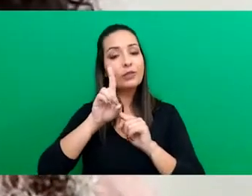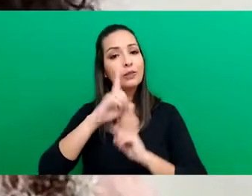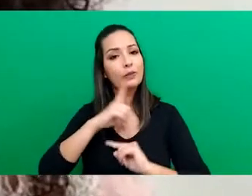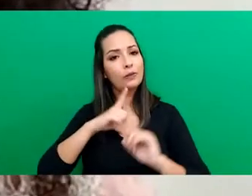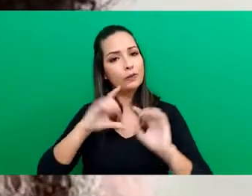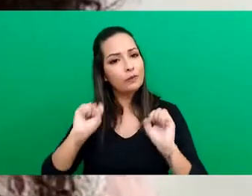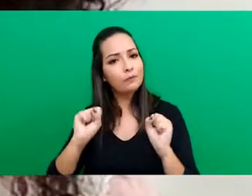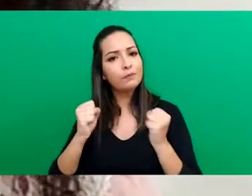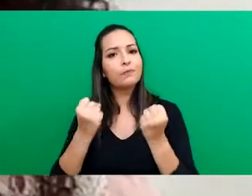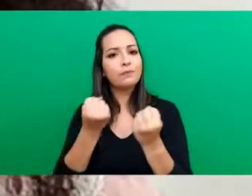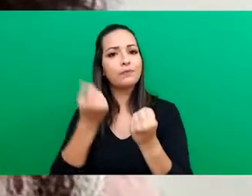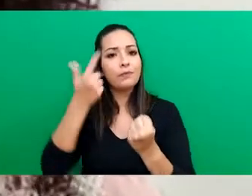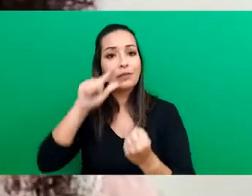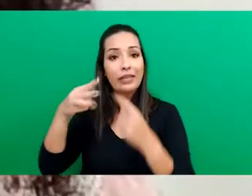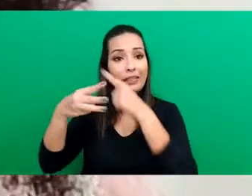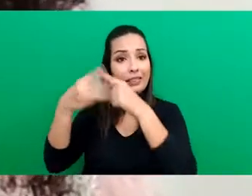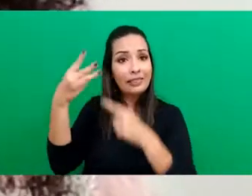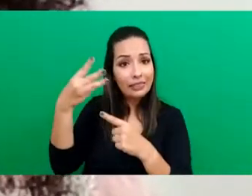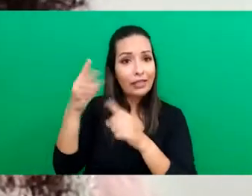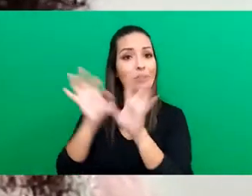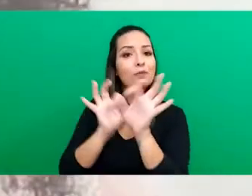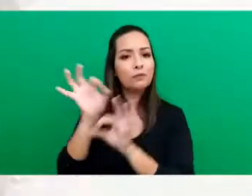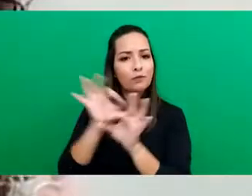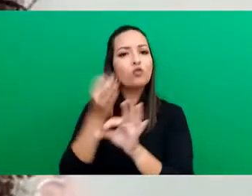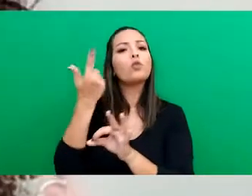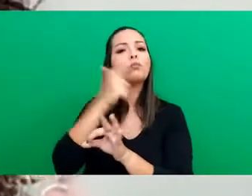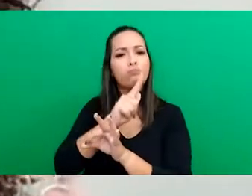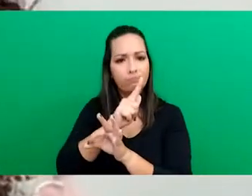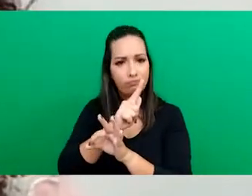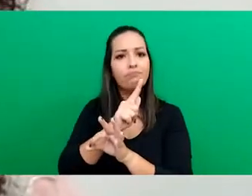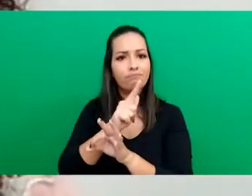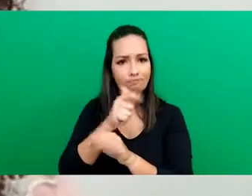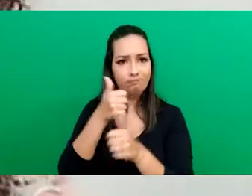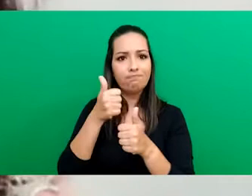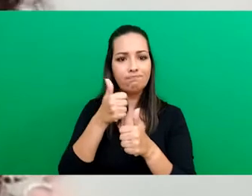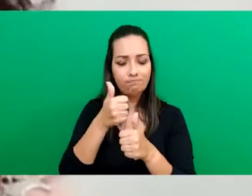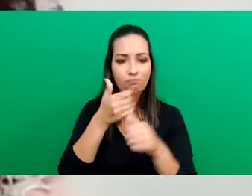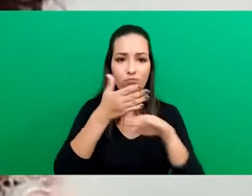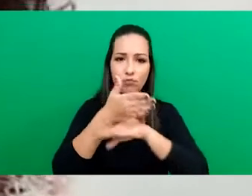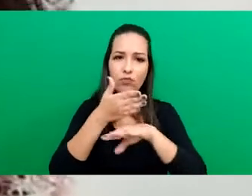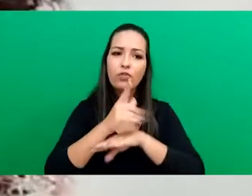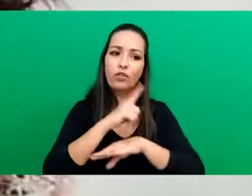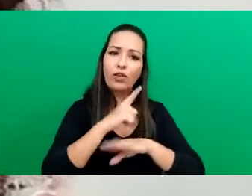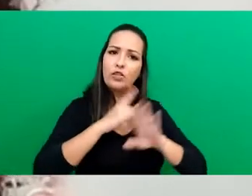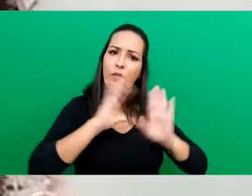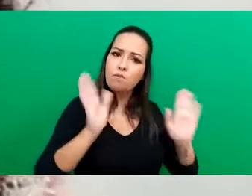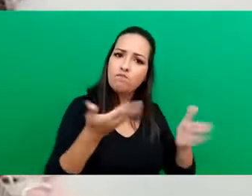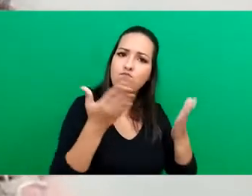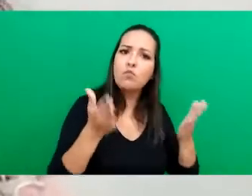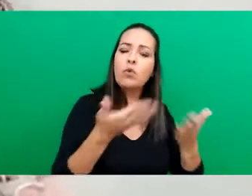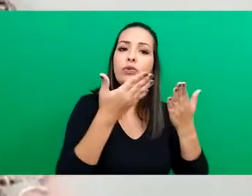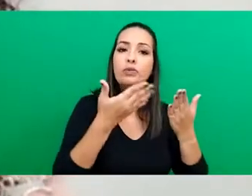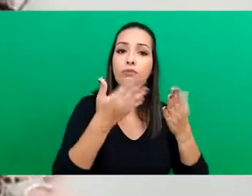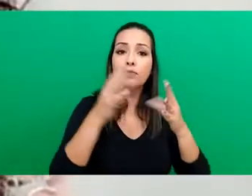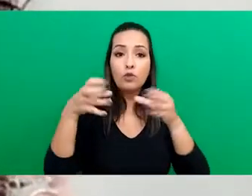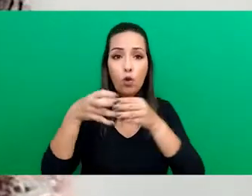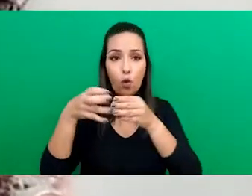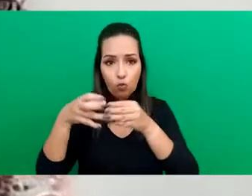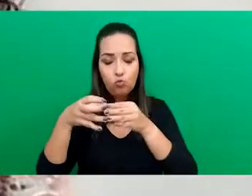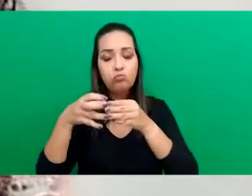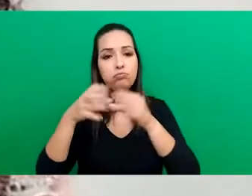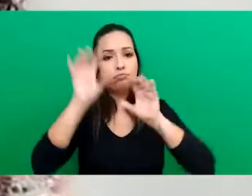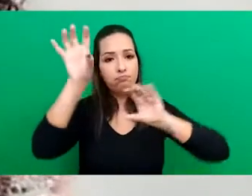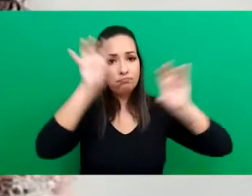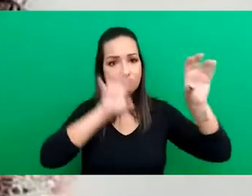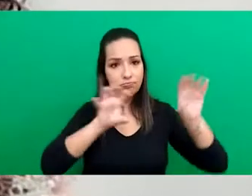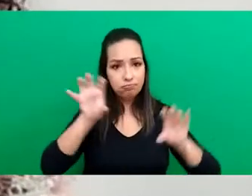passaram a ser garantidas nos três projetos. Todos os três projetos, mesmo com motivações e públicos distintos, buscam